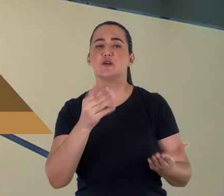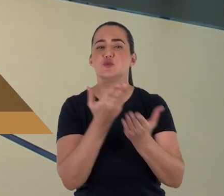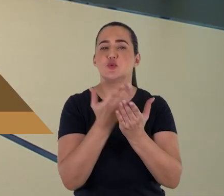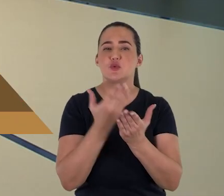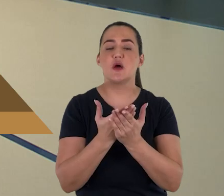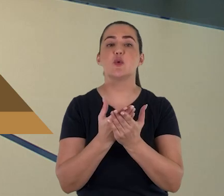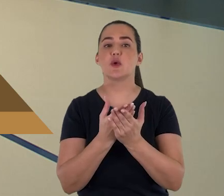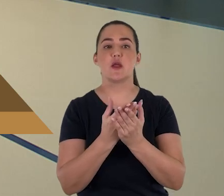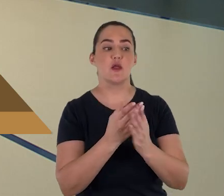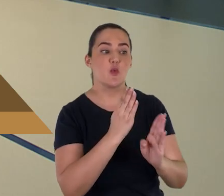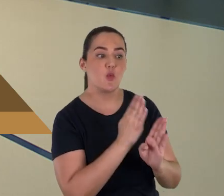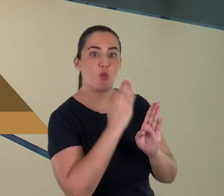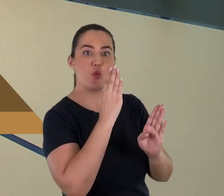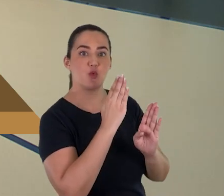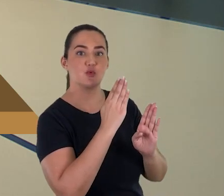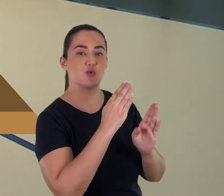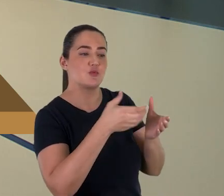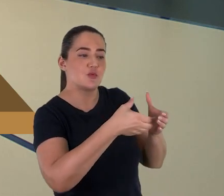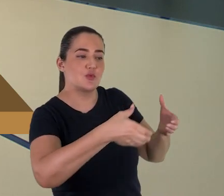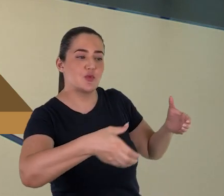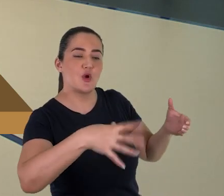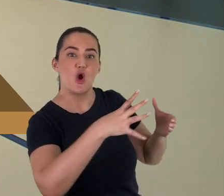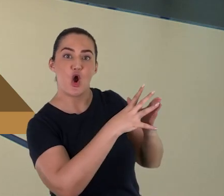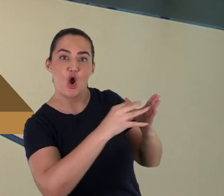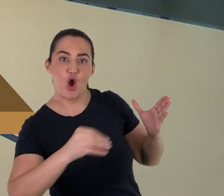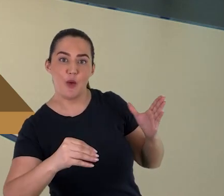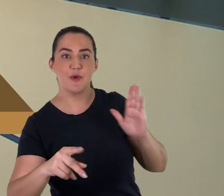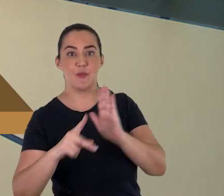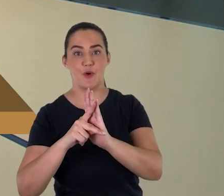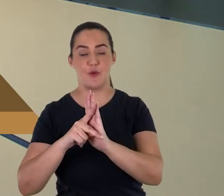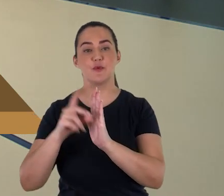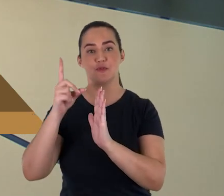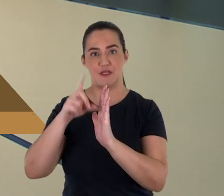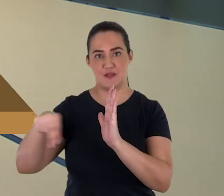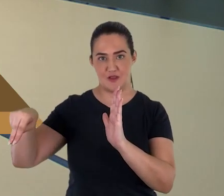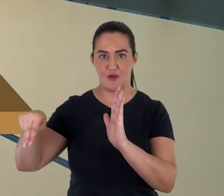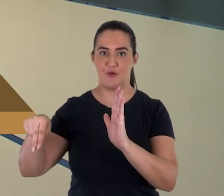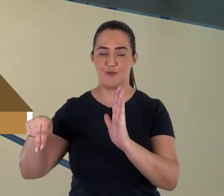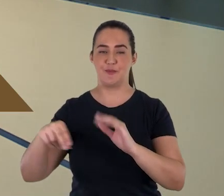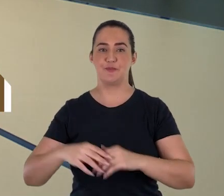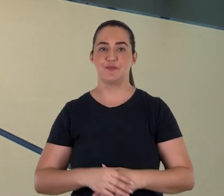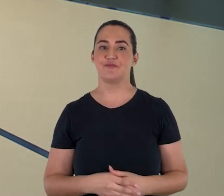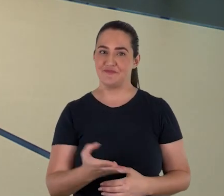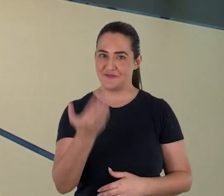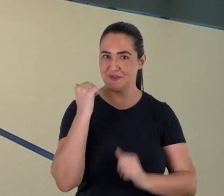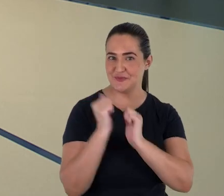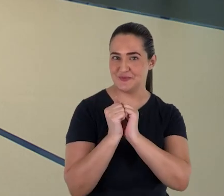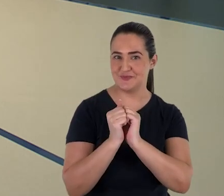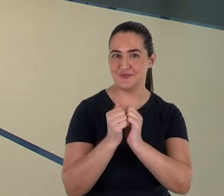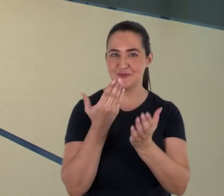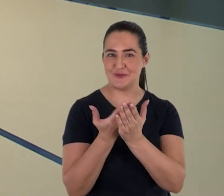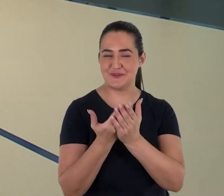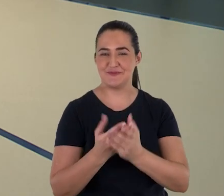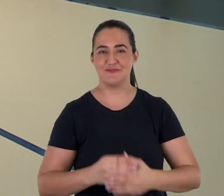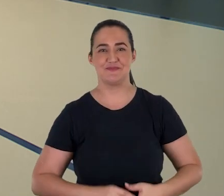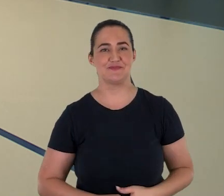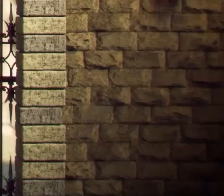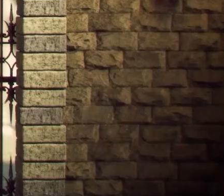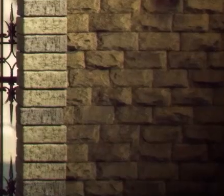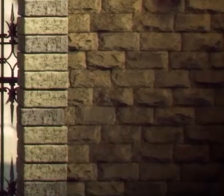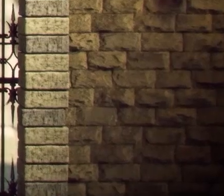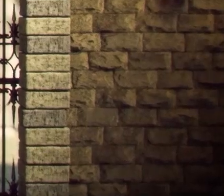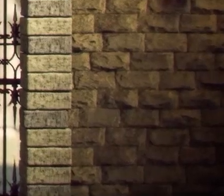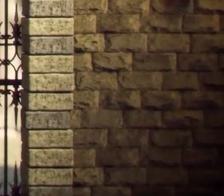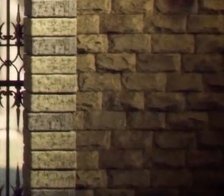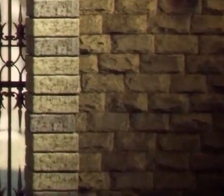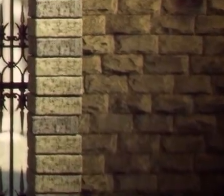descoberta de fragmentos, cópias do livro de Daniel, entre os manuscritos do Mar Morto. Então não sai daí, porque Evidências está só começando.